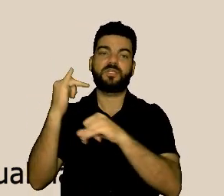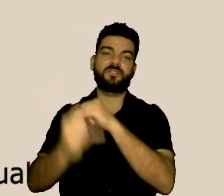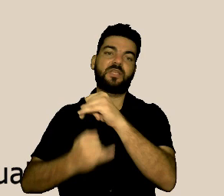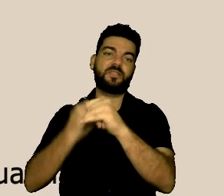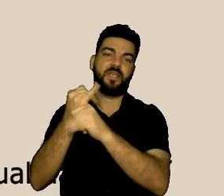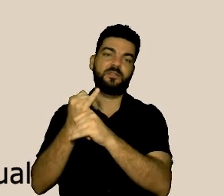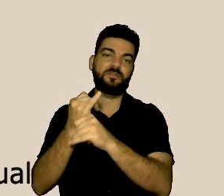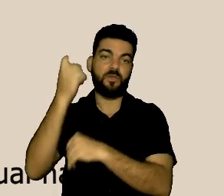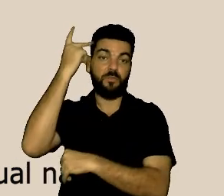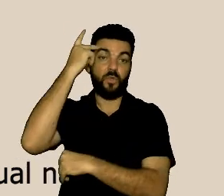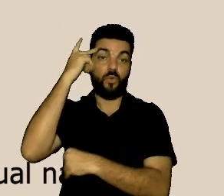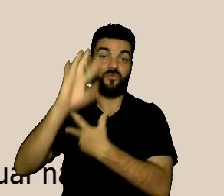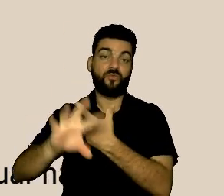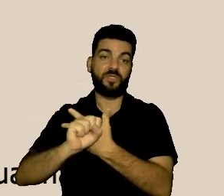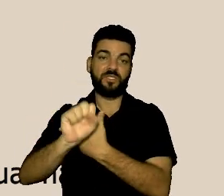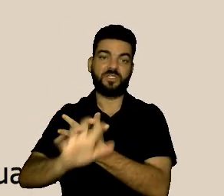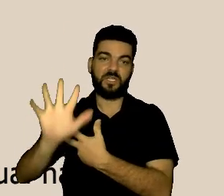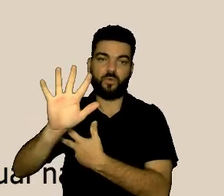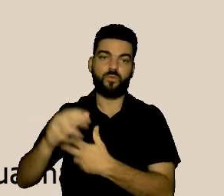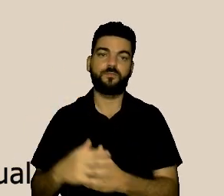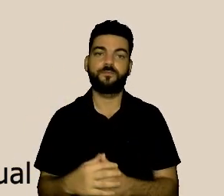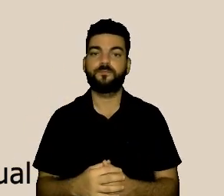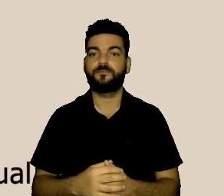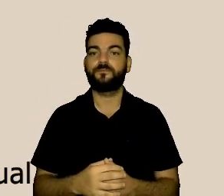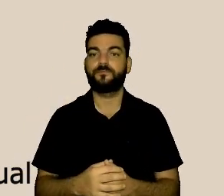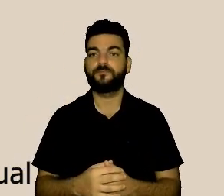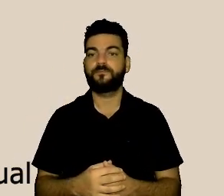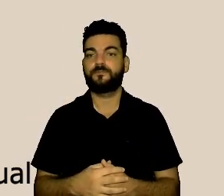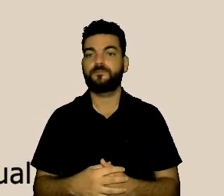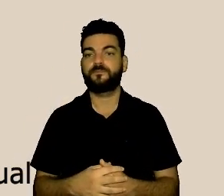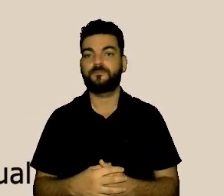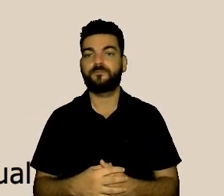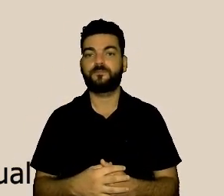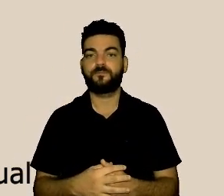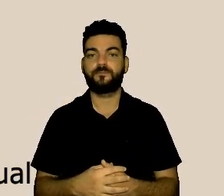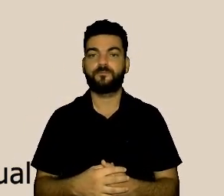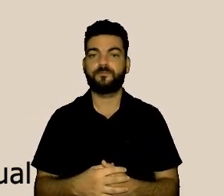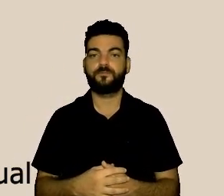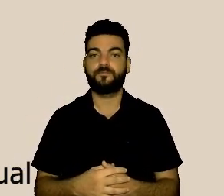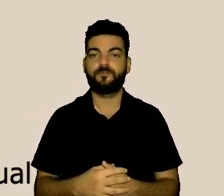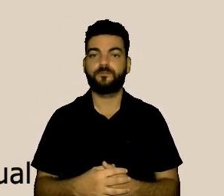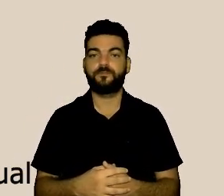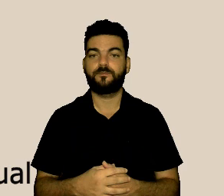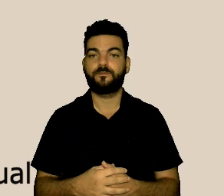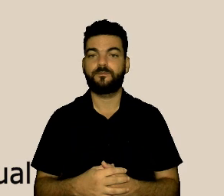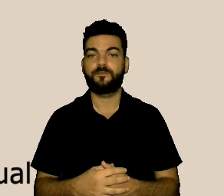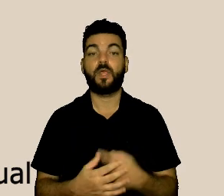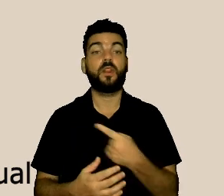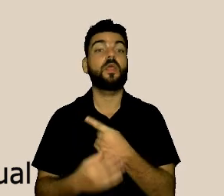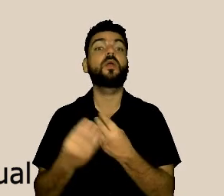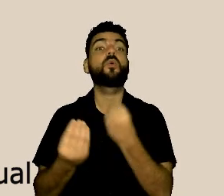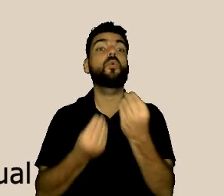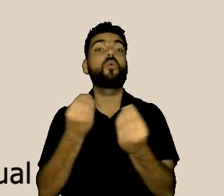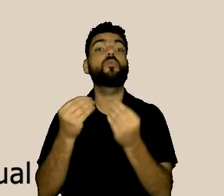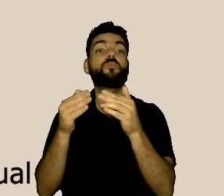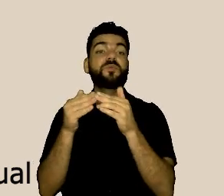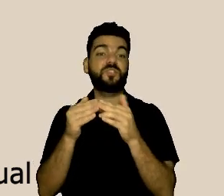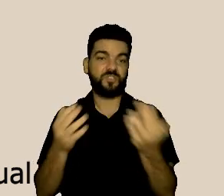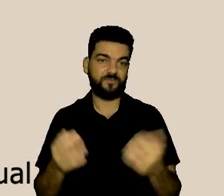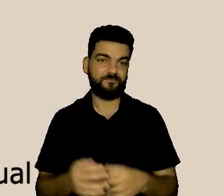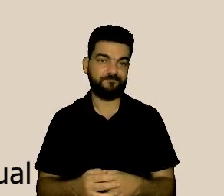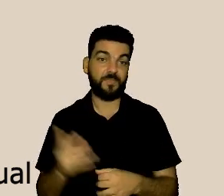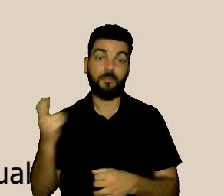próxima. E nós temos uma carta de serviços, como ouvidoria pública, cumprindo a 13